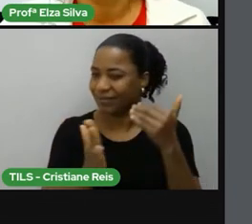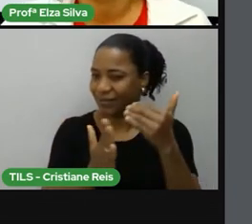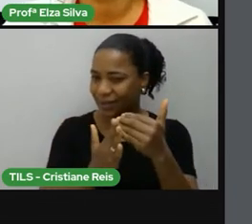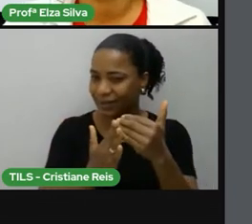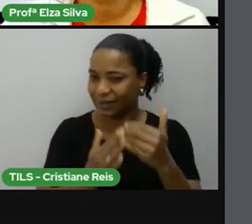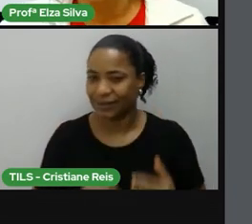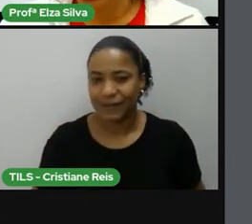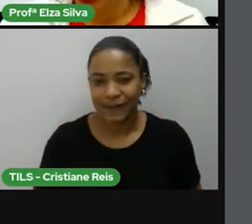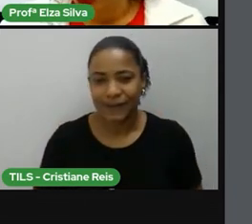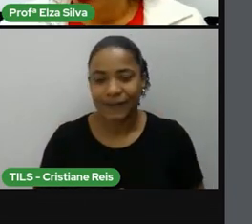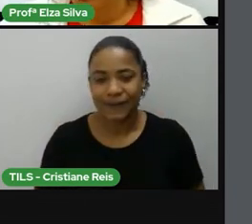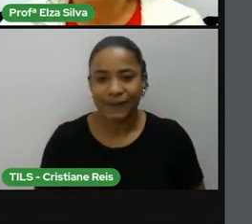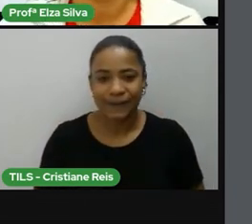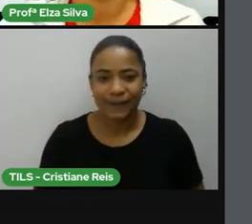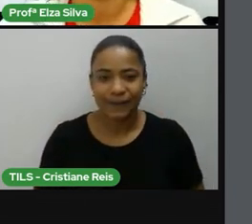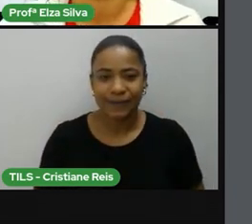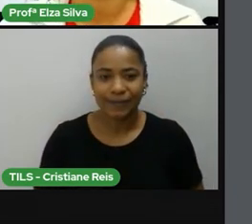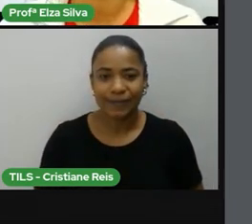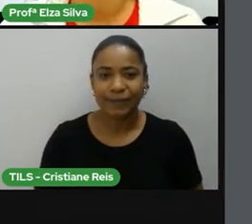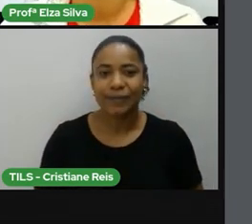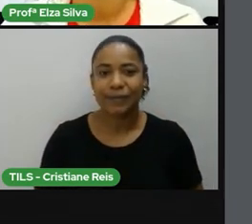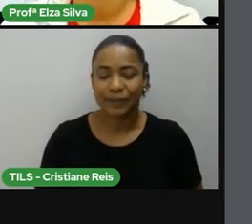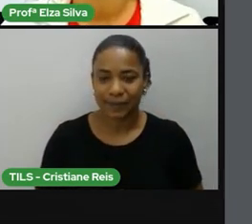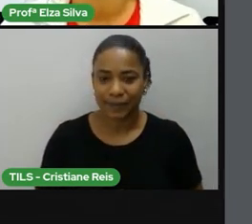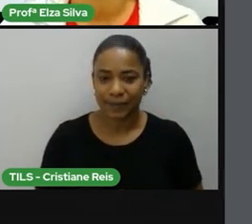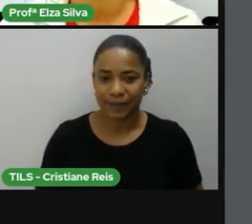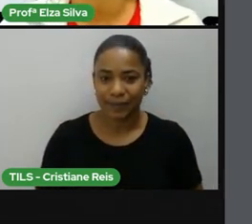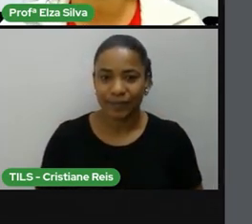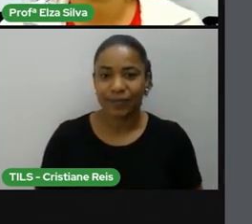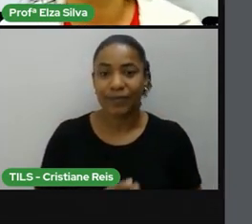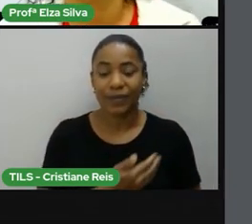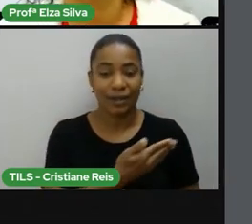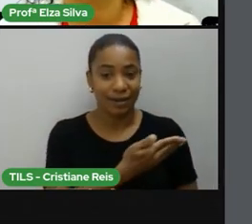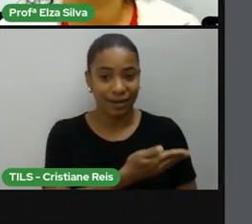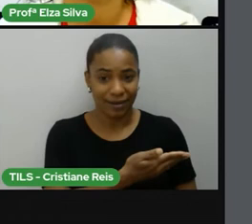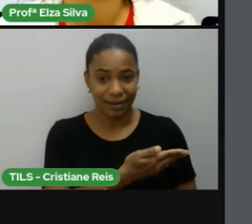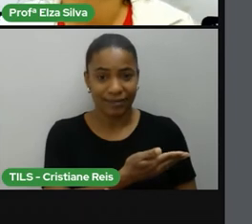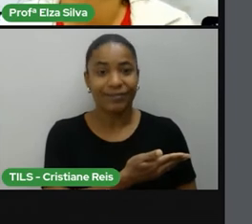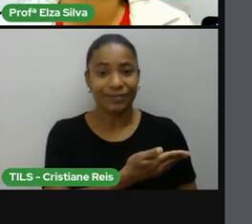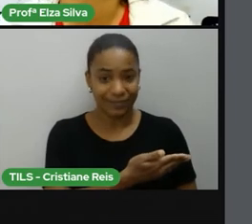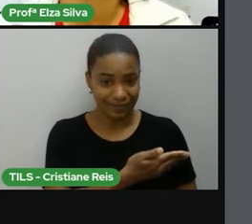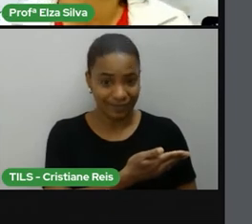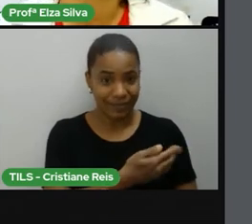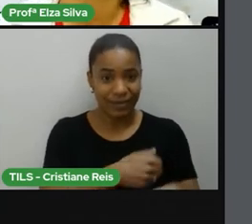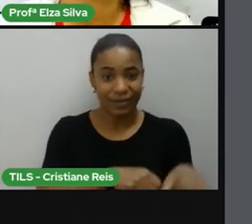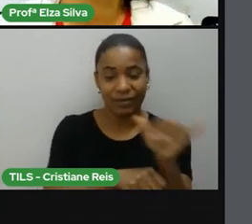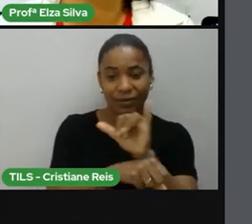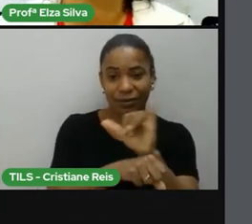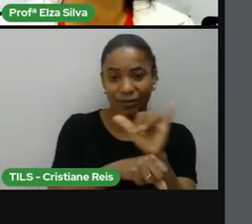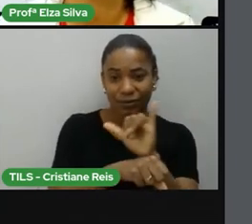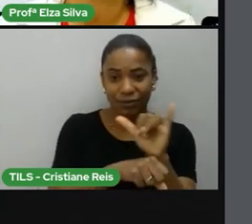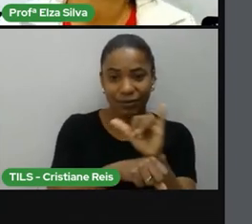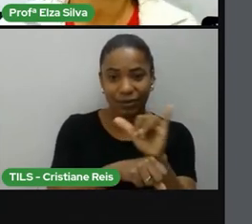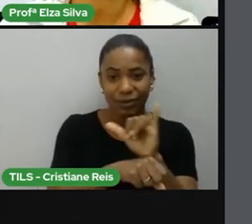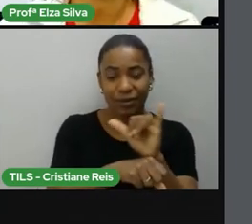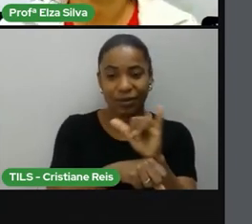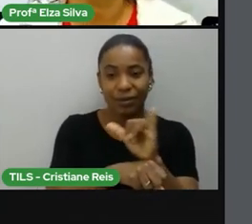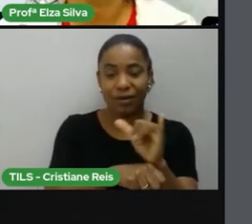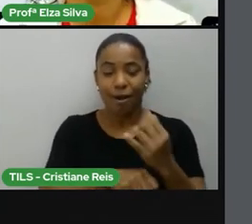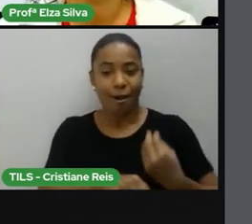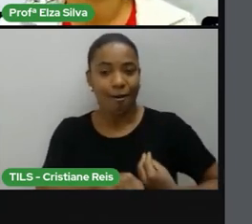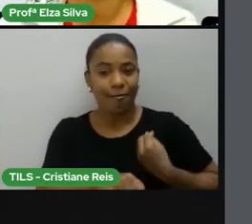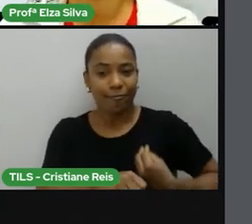Gostaria de sugerir para vocês que vocês acessem no YouTube este documentário e